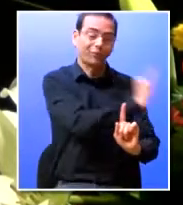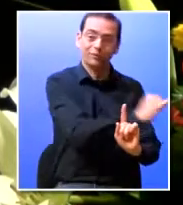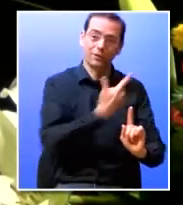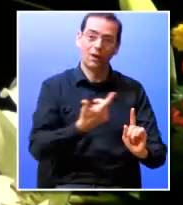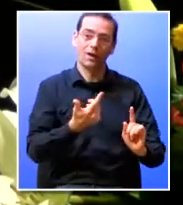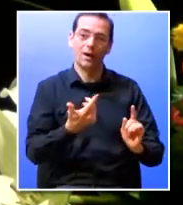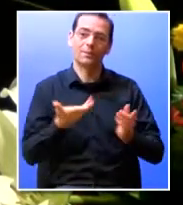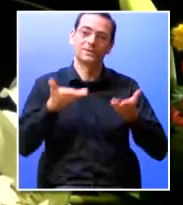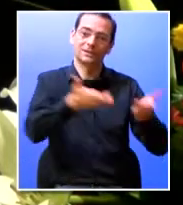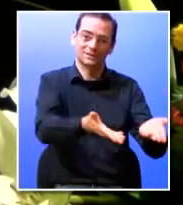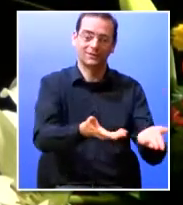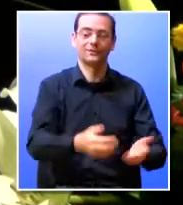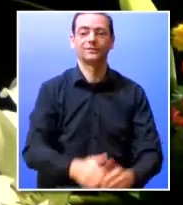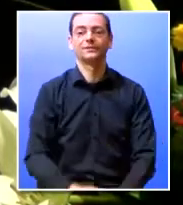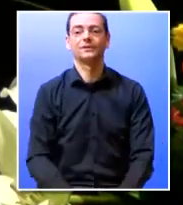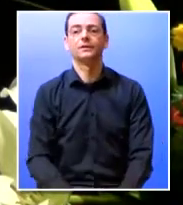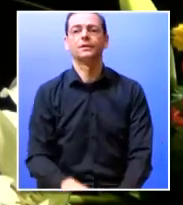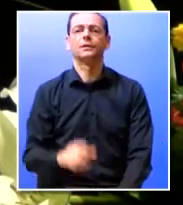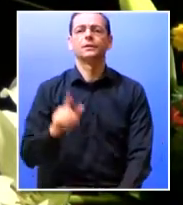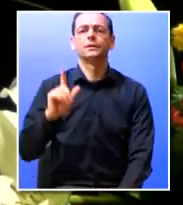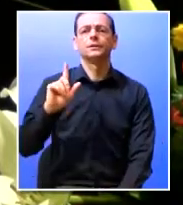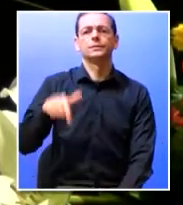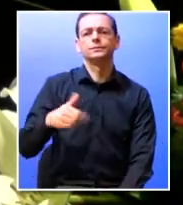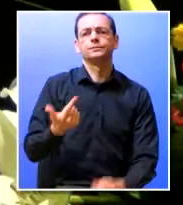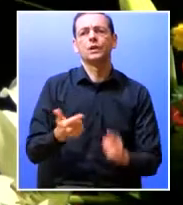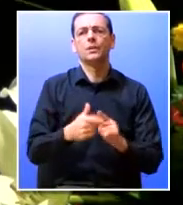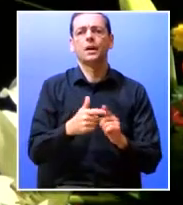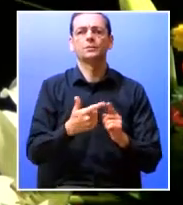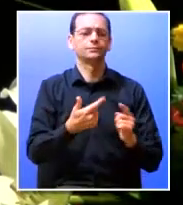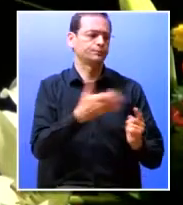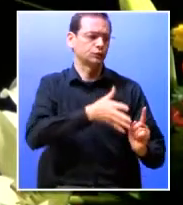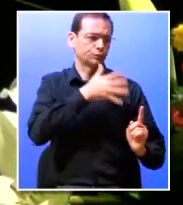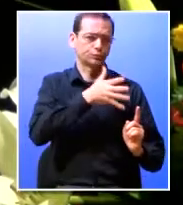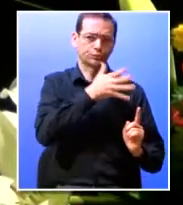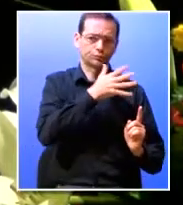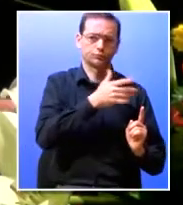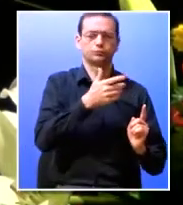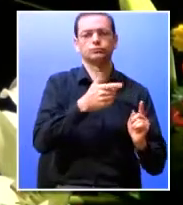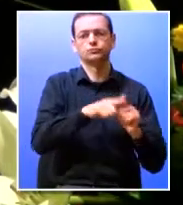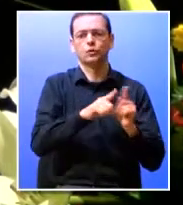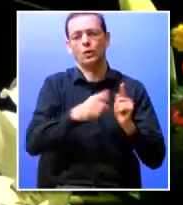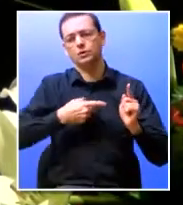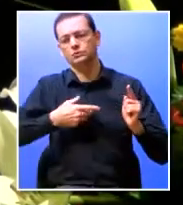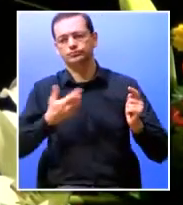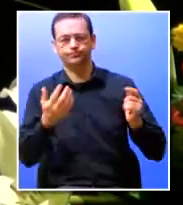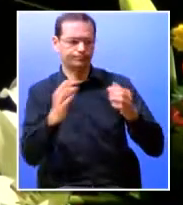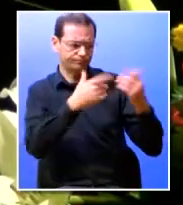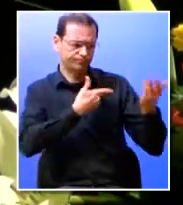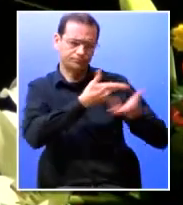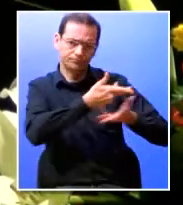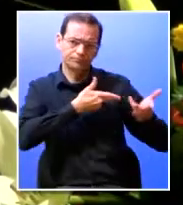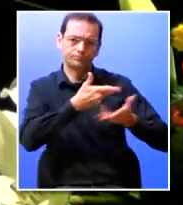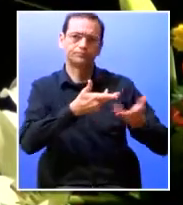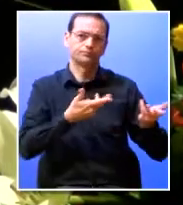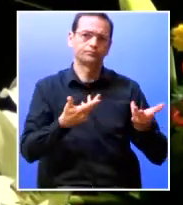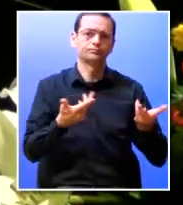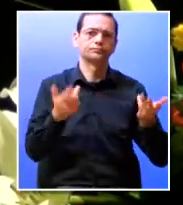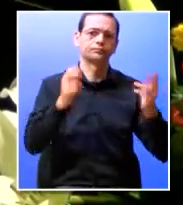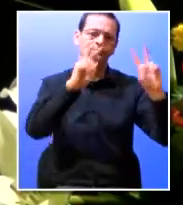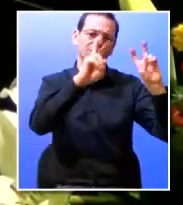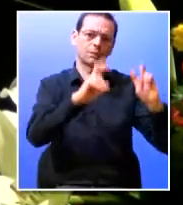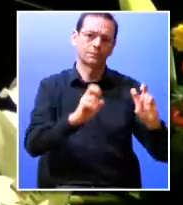então, irei apresentar algumas das questões que foram colocadas pelos participantes e tentaremos ter aqui uma intervenção vossa sobre essas